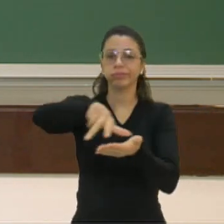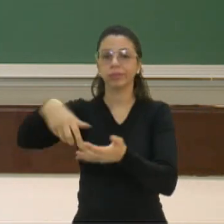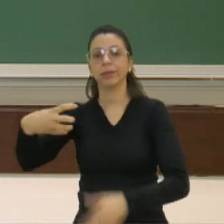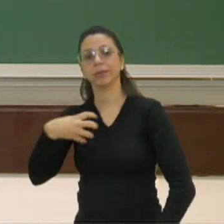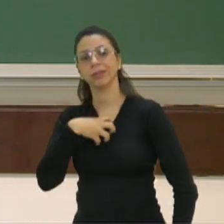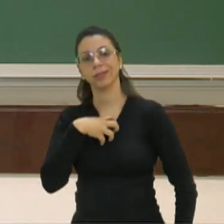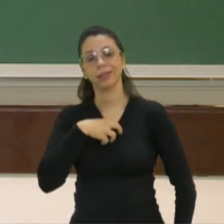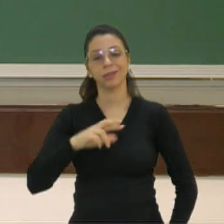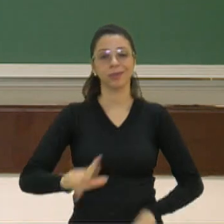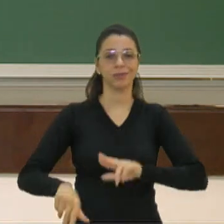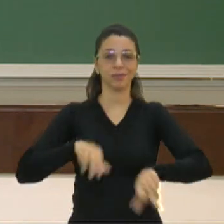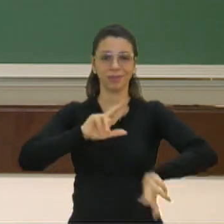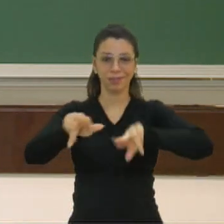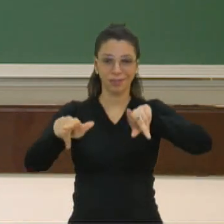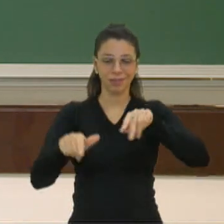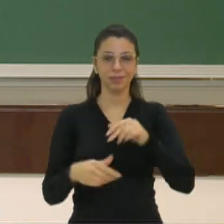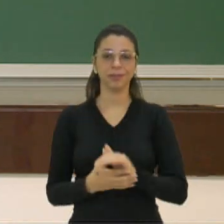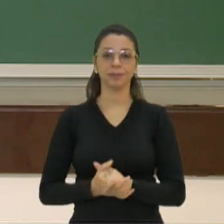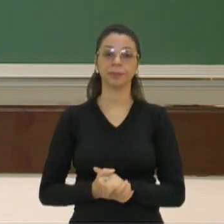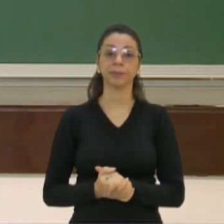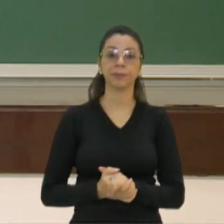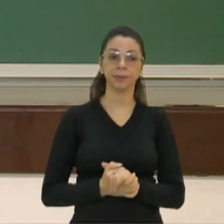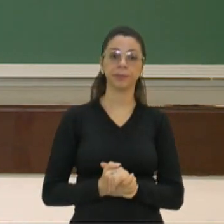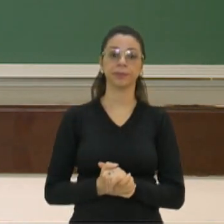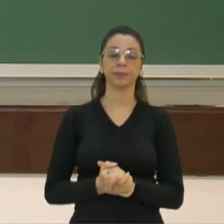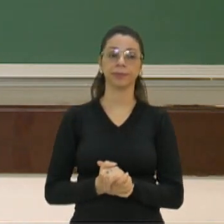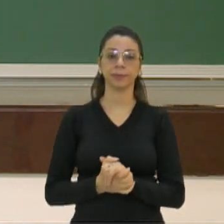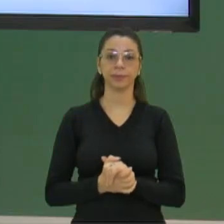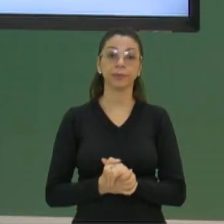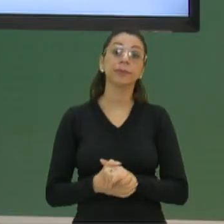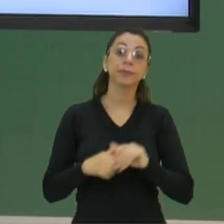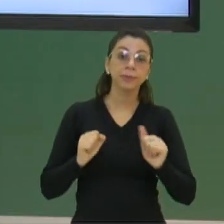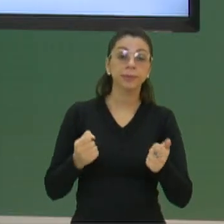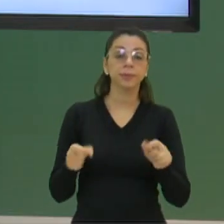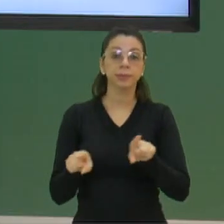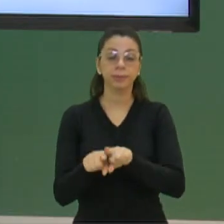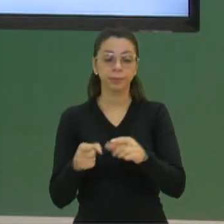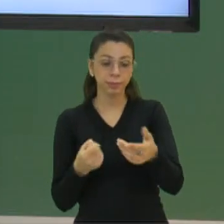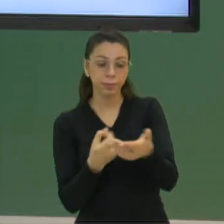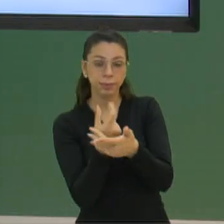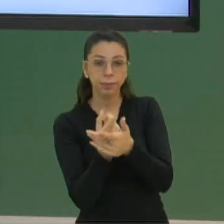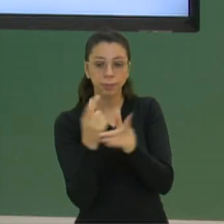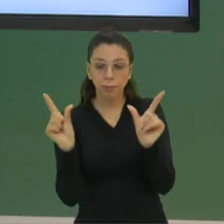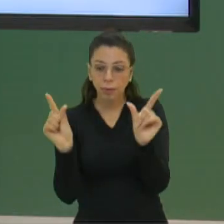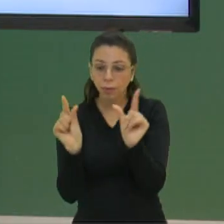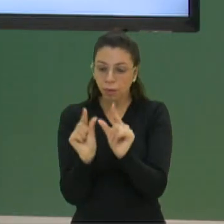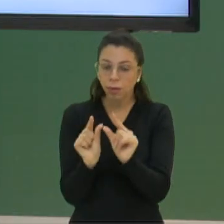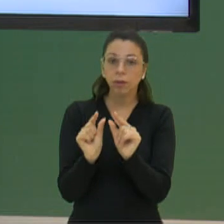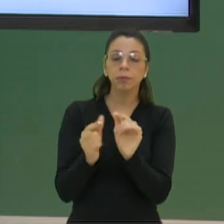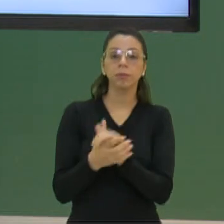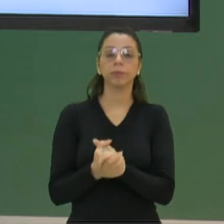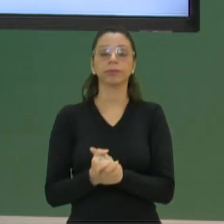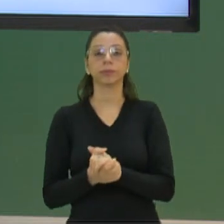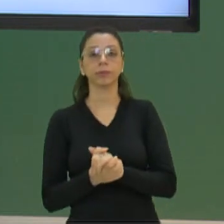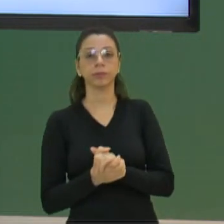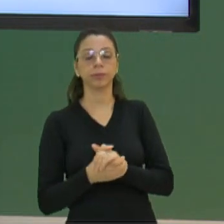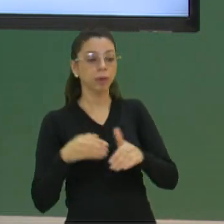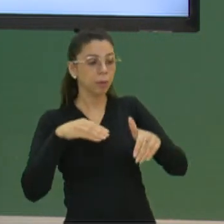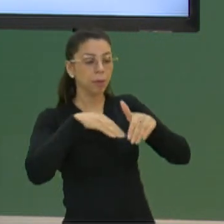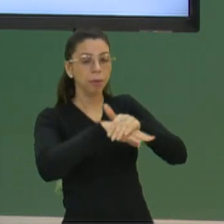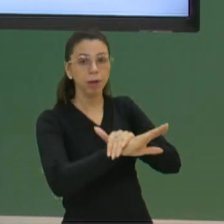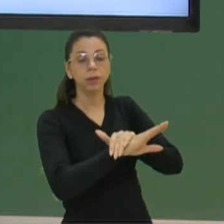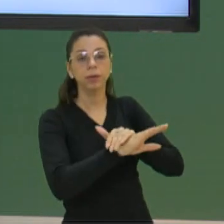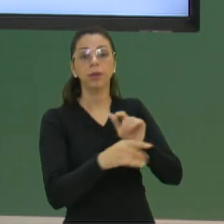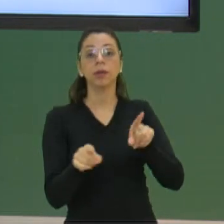formas. Além disso, a gente falou sobre comprar quantidades pequenas de comida para não estragarem. Ou então,